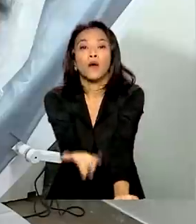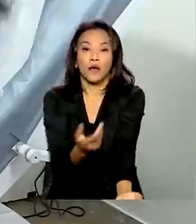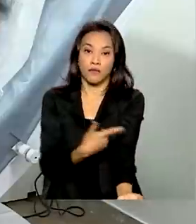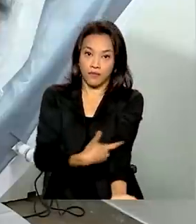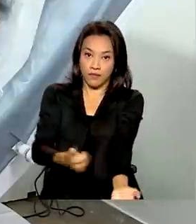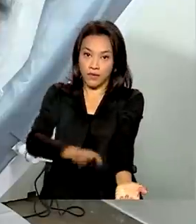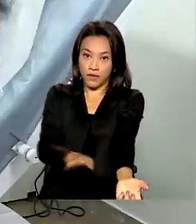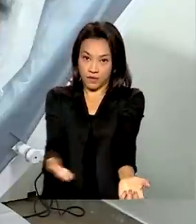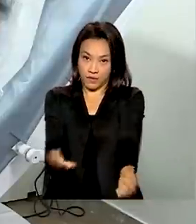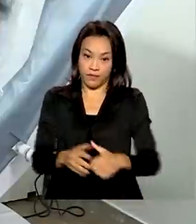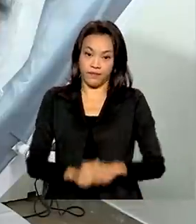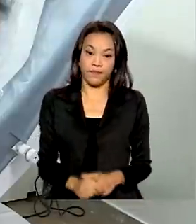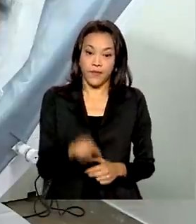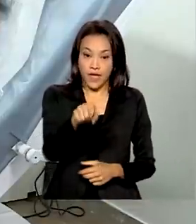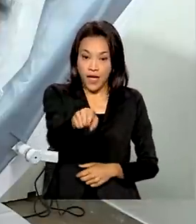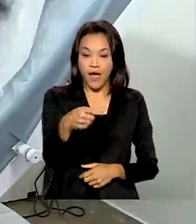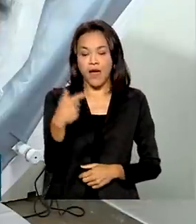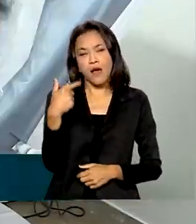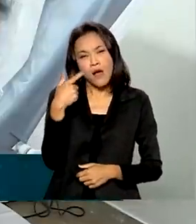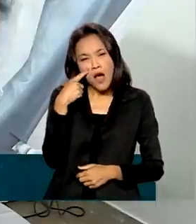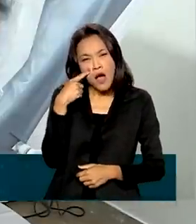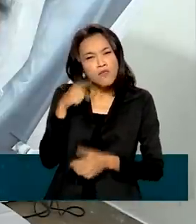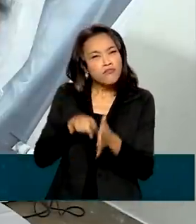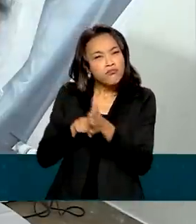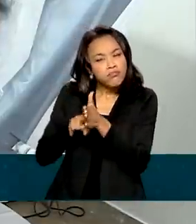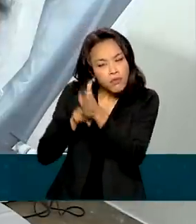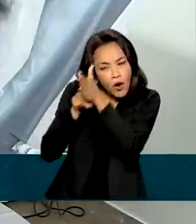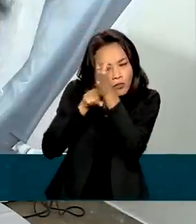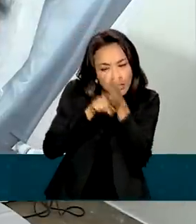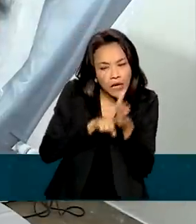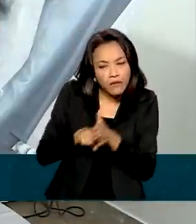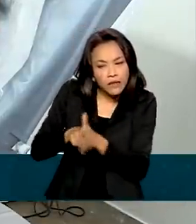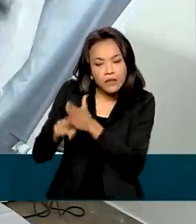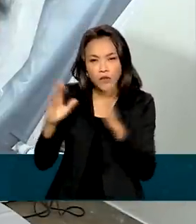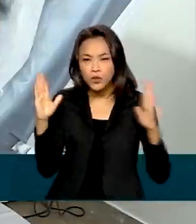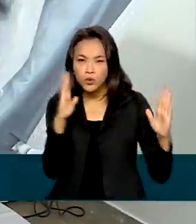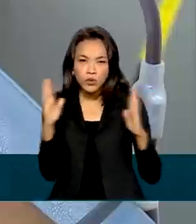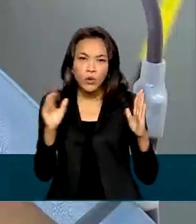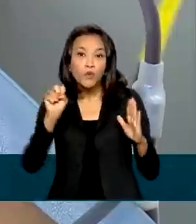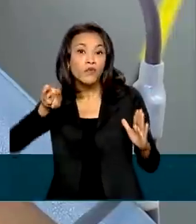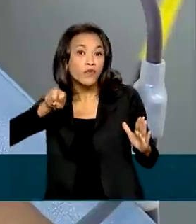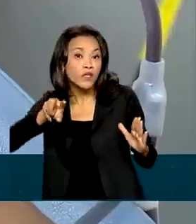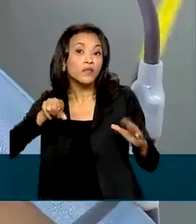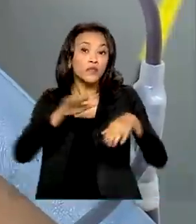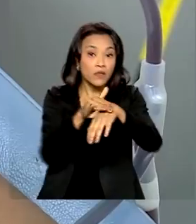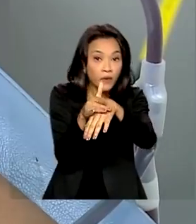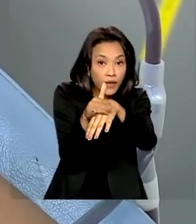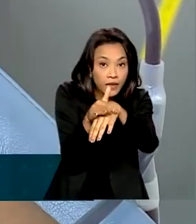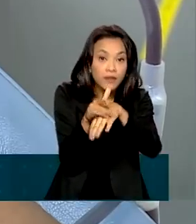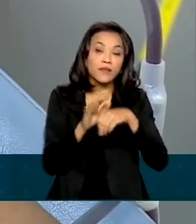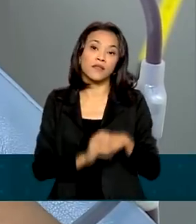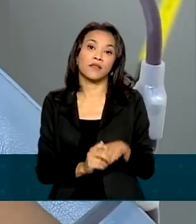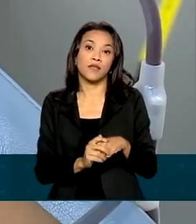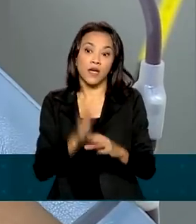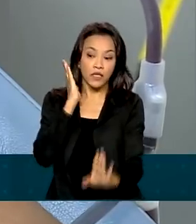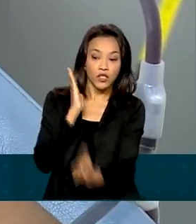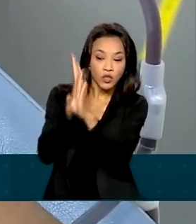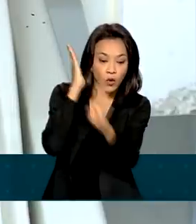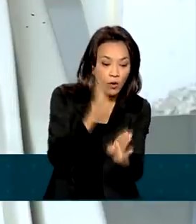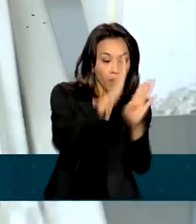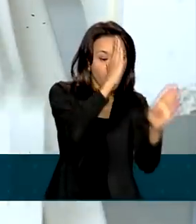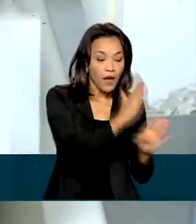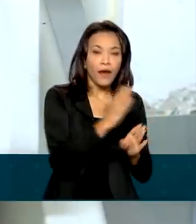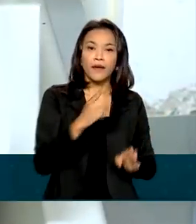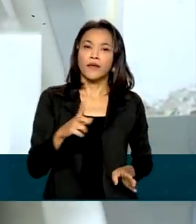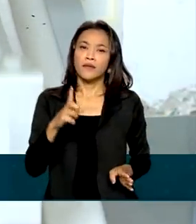A mudança é baseada em observações sobre o comportamento do vírus e da doença. Entre as novas evidências está a